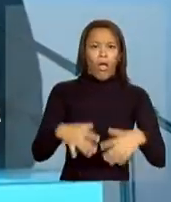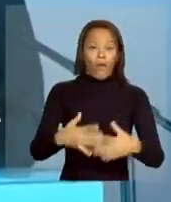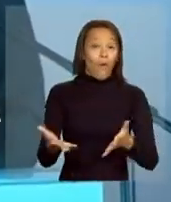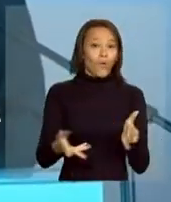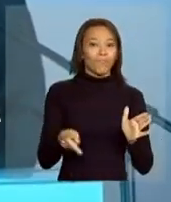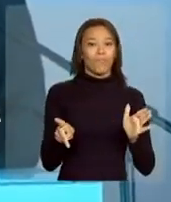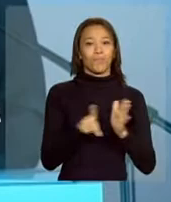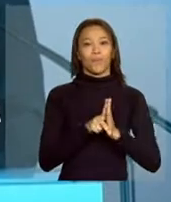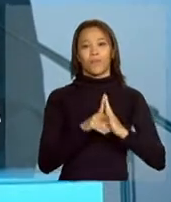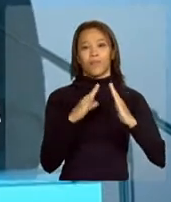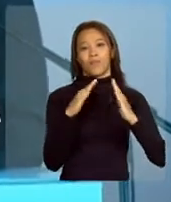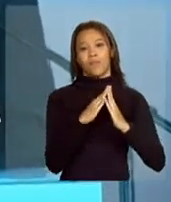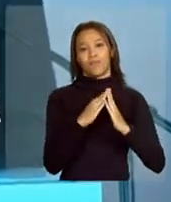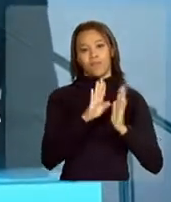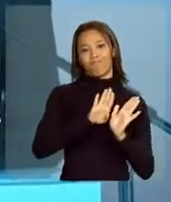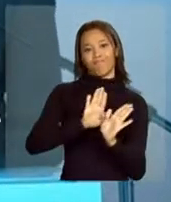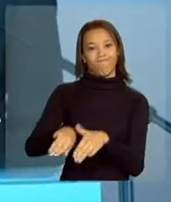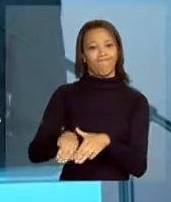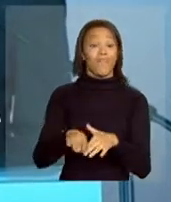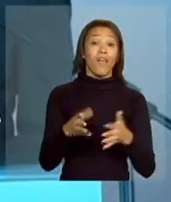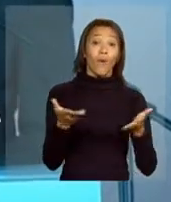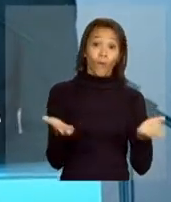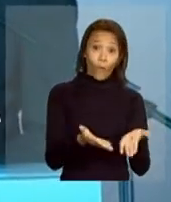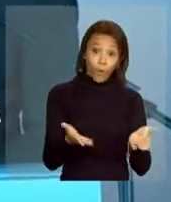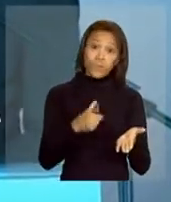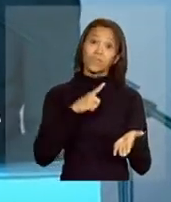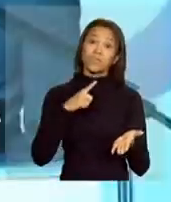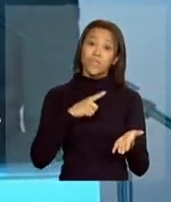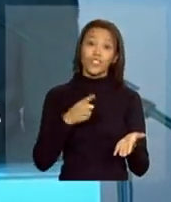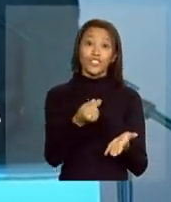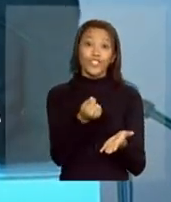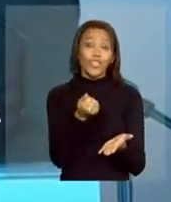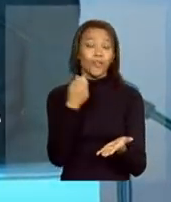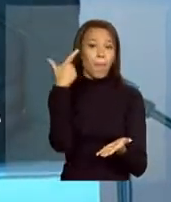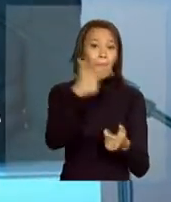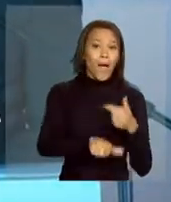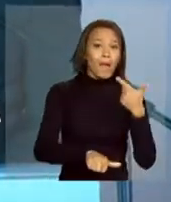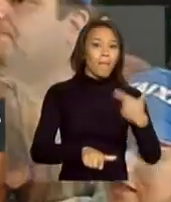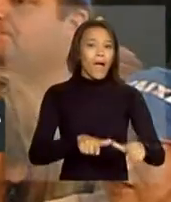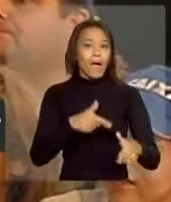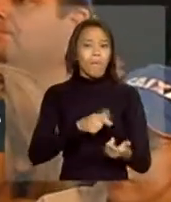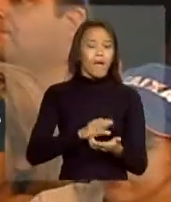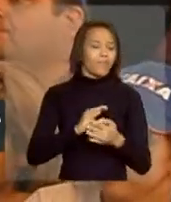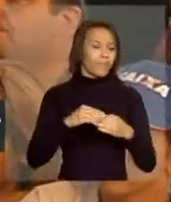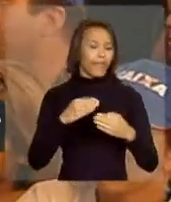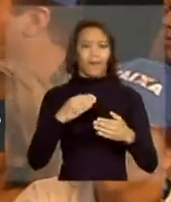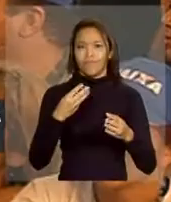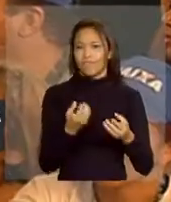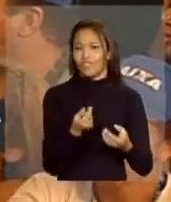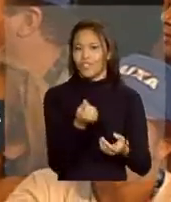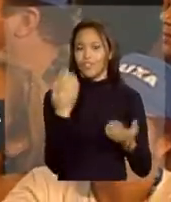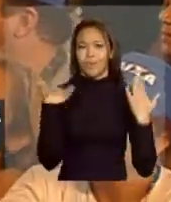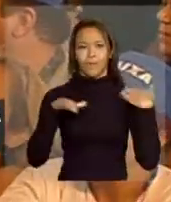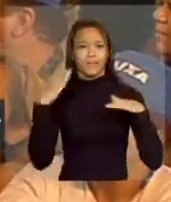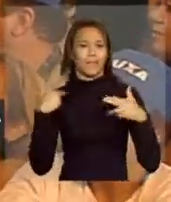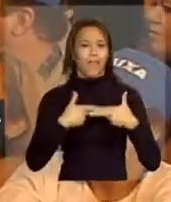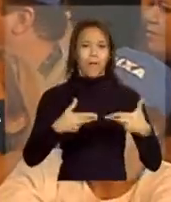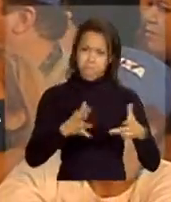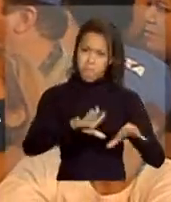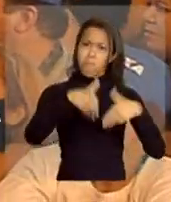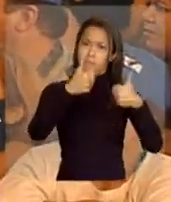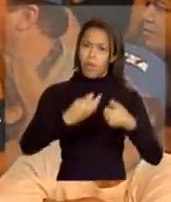a sua casa própria, para poder ter mais recursos para investir no lazer, na qualidade de vida.